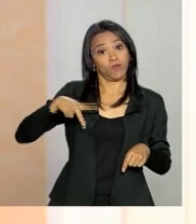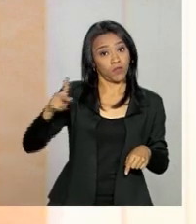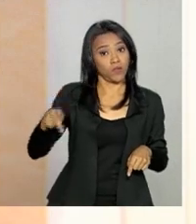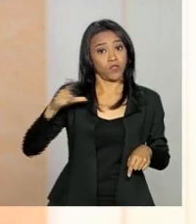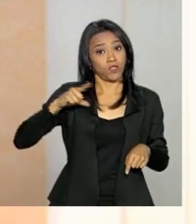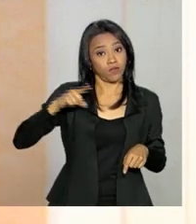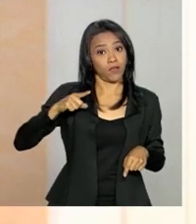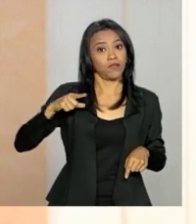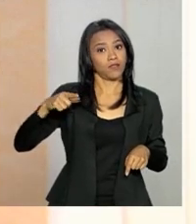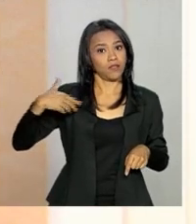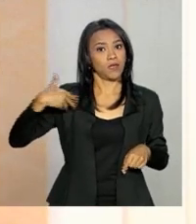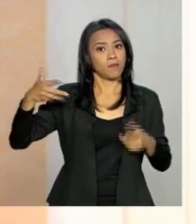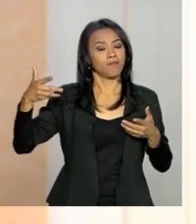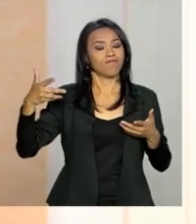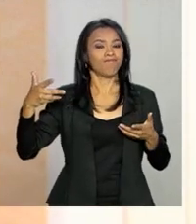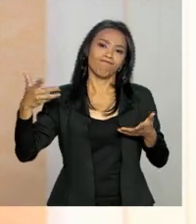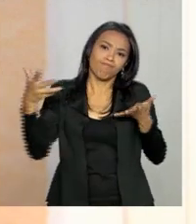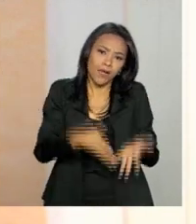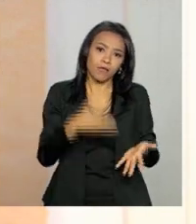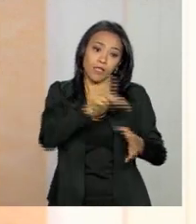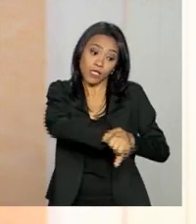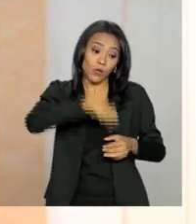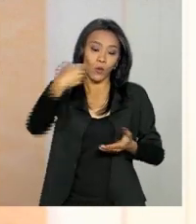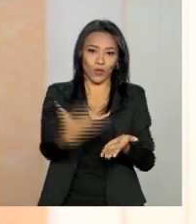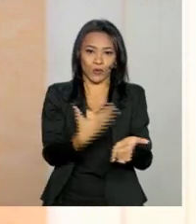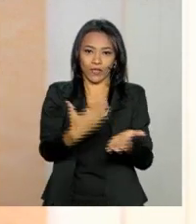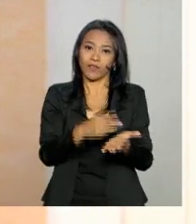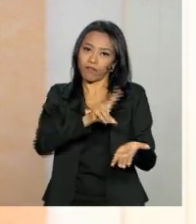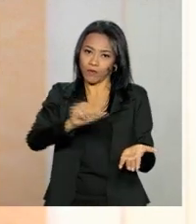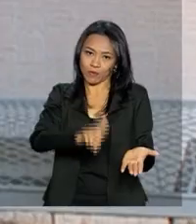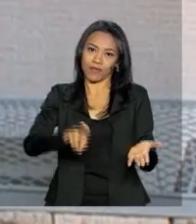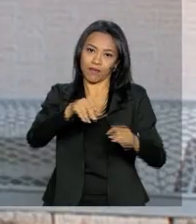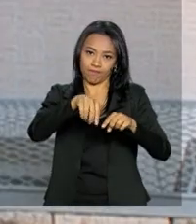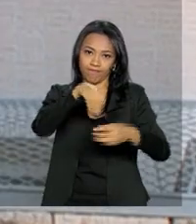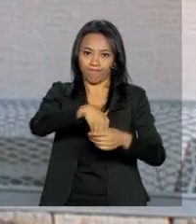protagonismo no momento da escolha das obras que ele vai utilizar.